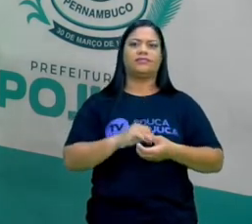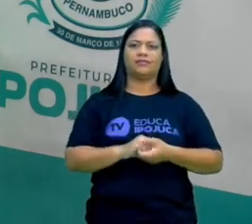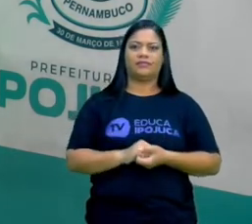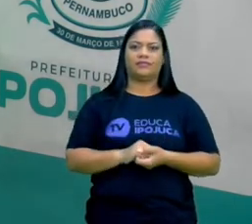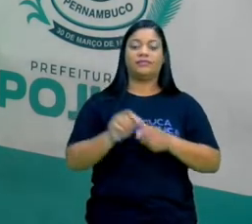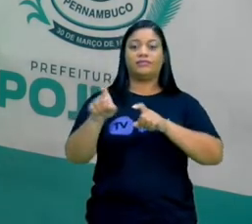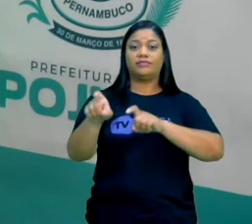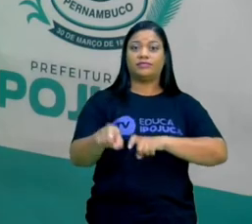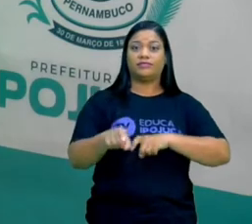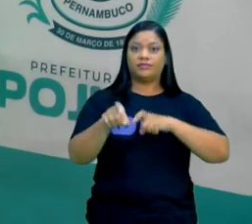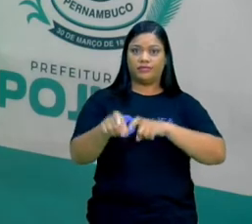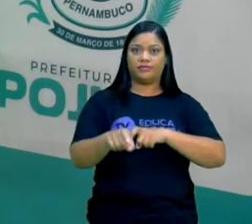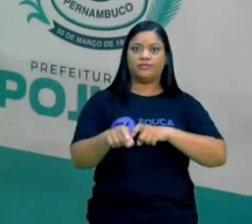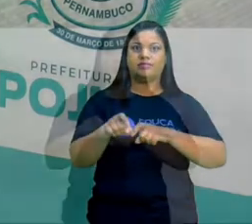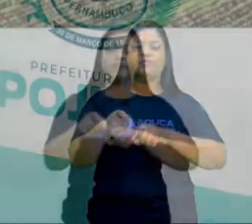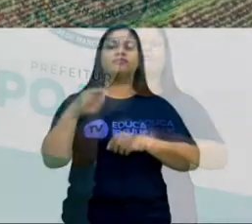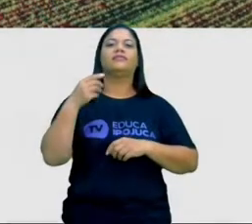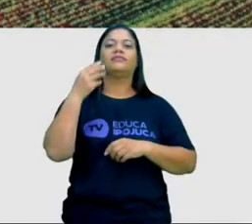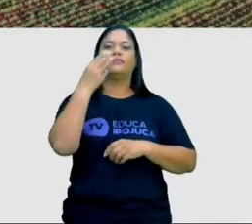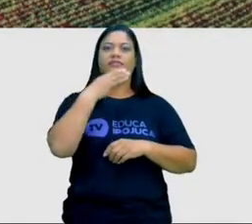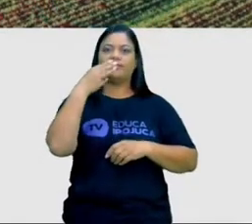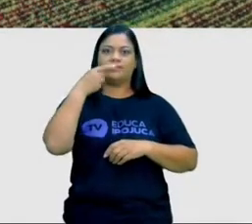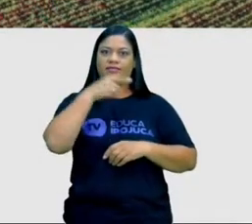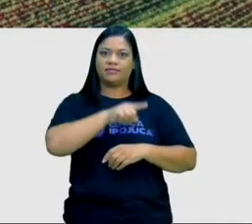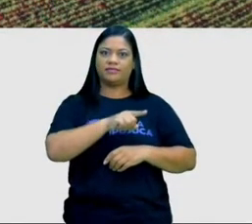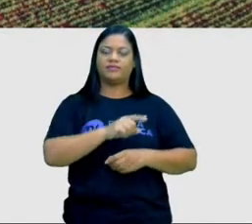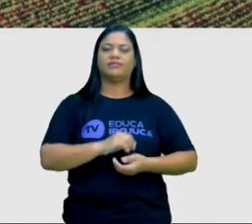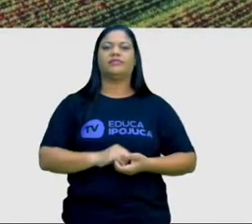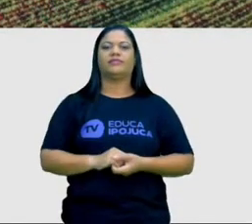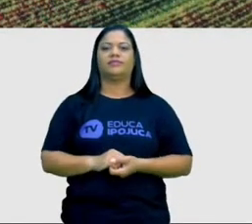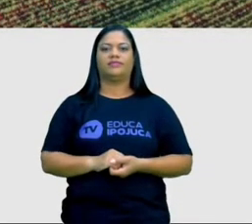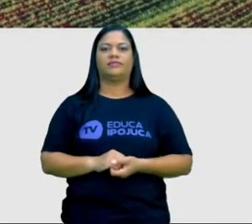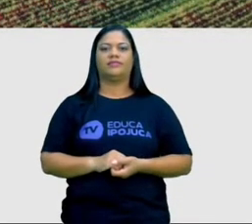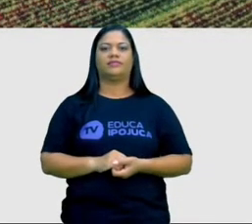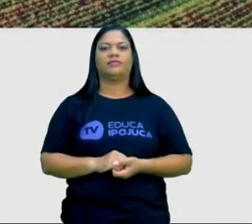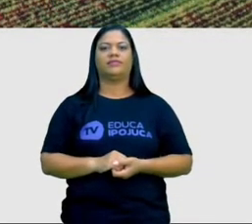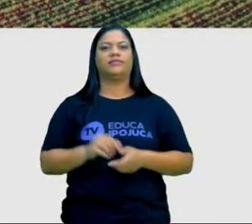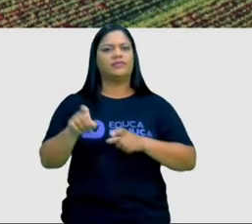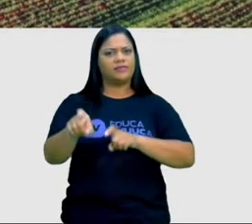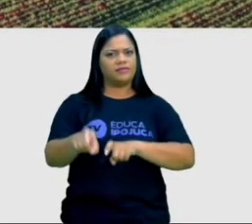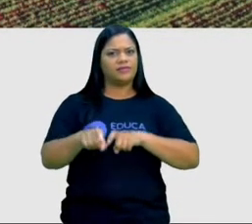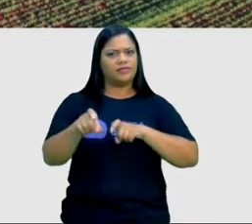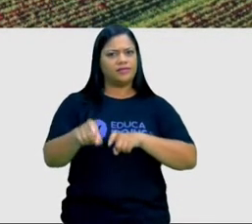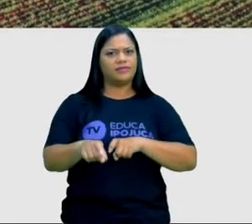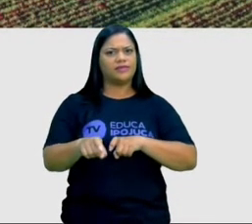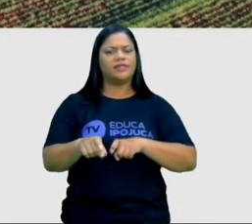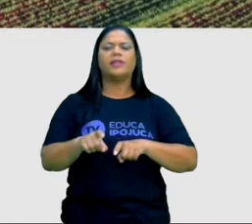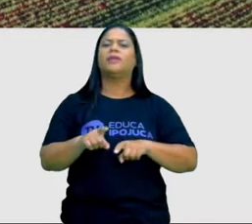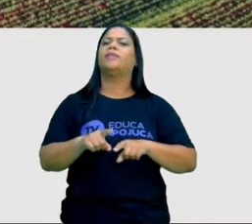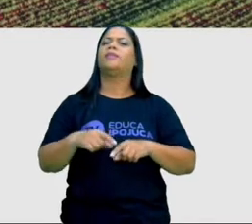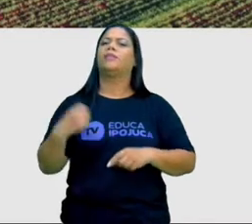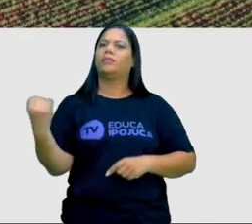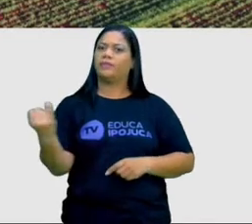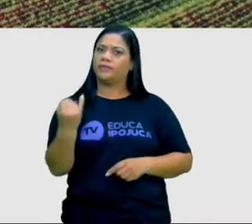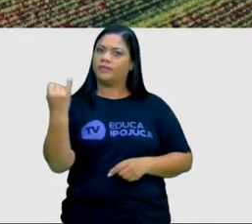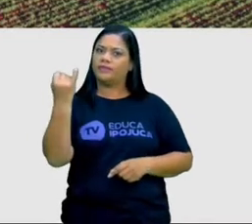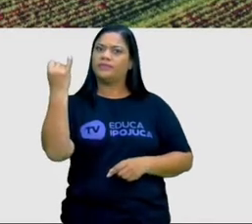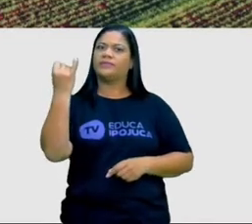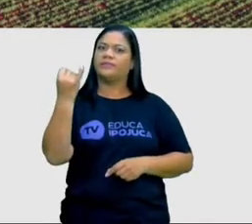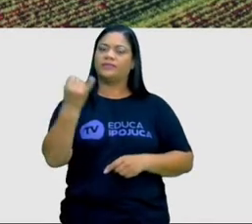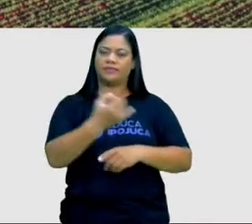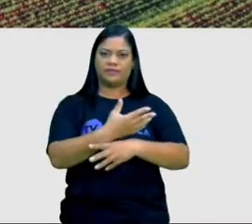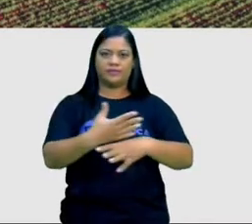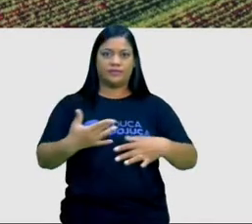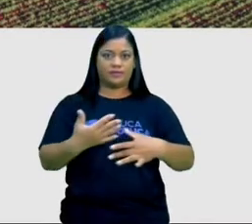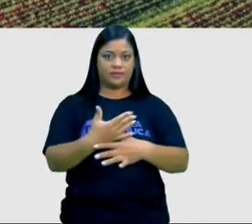zona rural, que é os engenhos. A zona rural foi e ainda é muito importante para o município de Ipojuca.